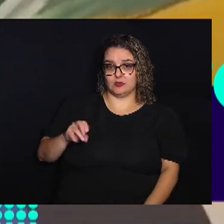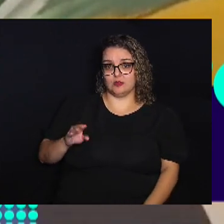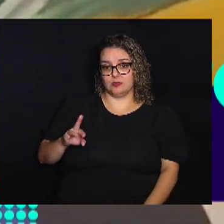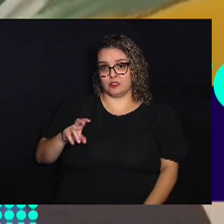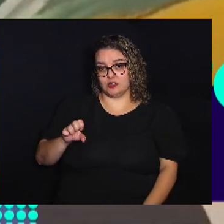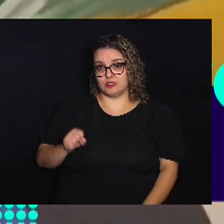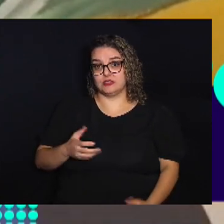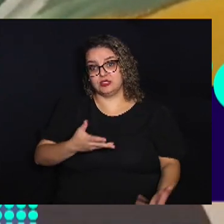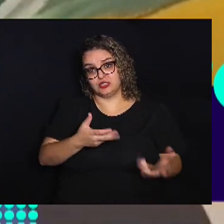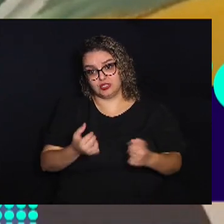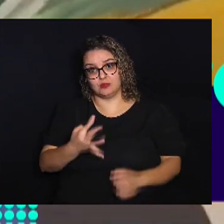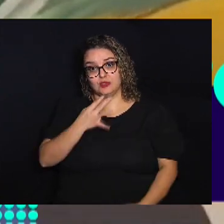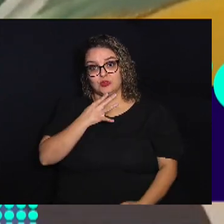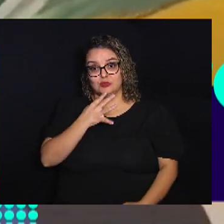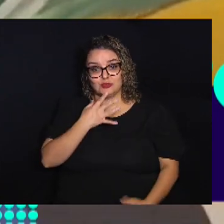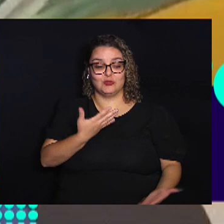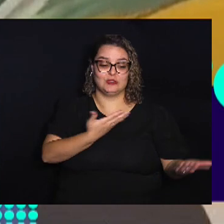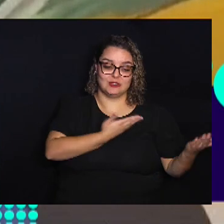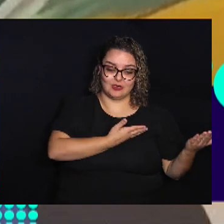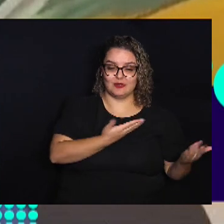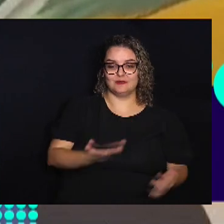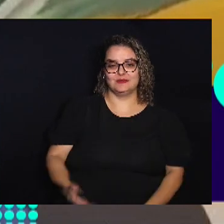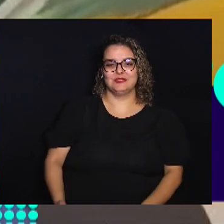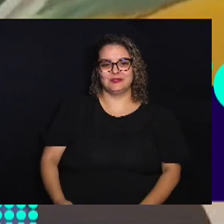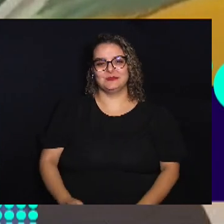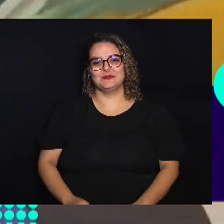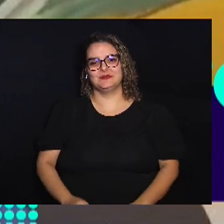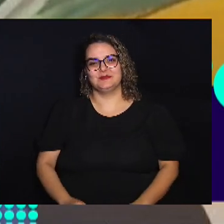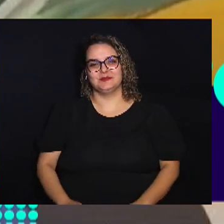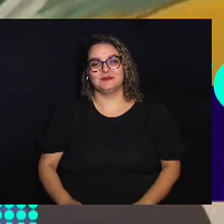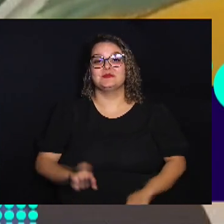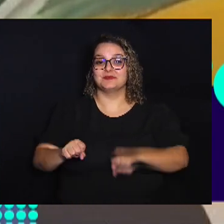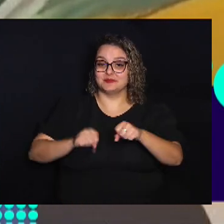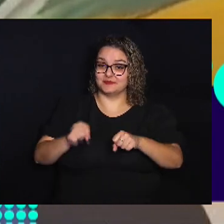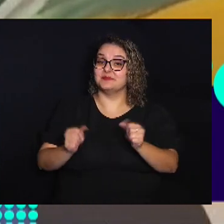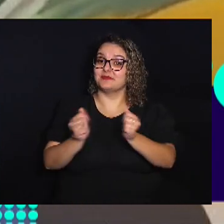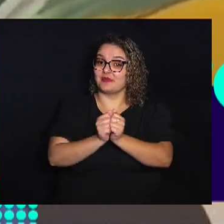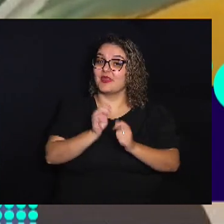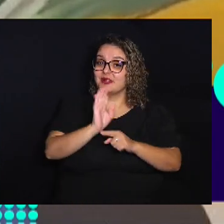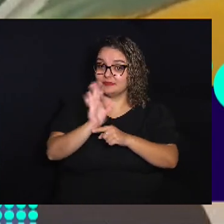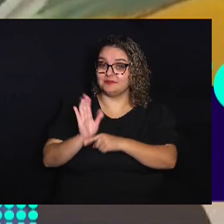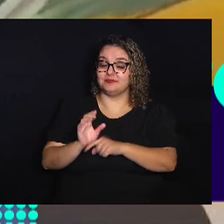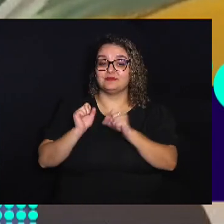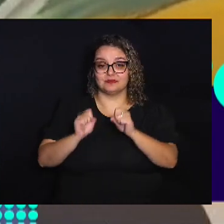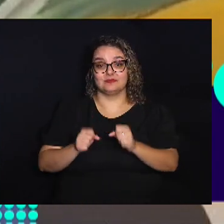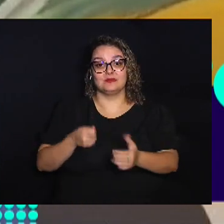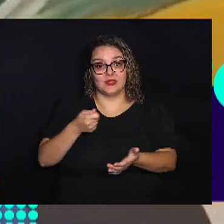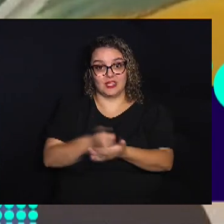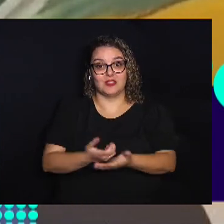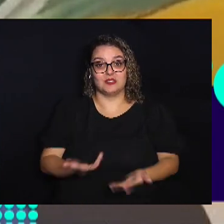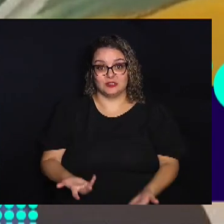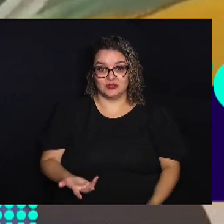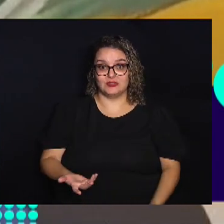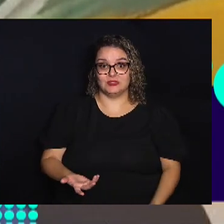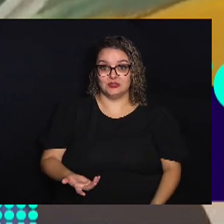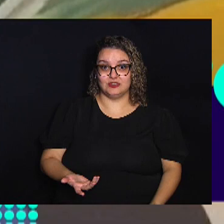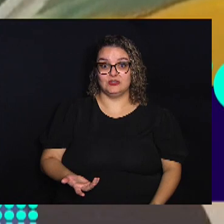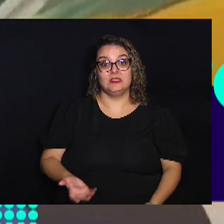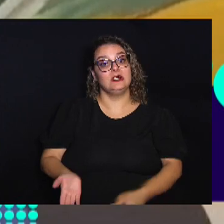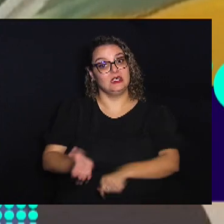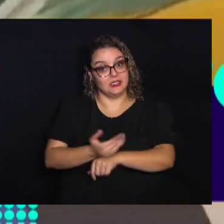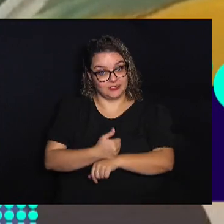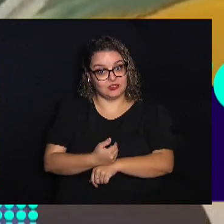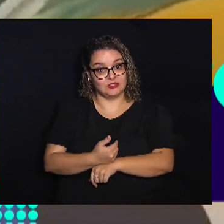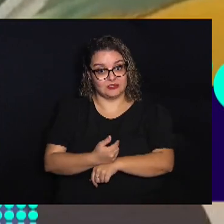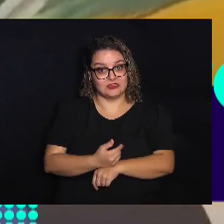os amigos Chama toda a turma Pra pedalar E assistir cinema conosco Vocês podem garantir O seu ingresso Antecipadamente